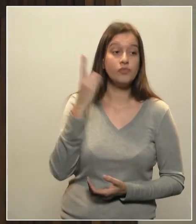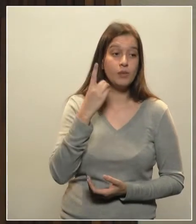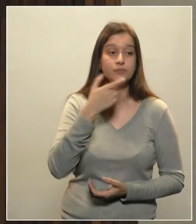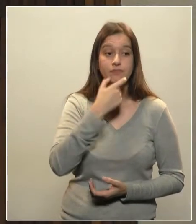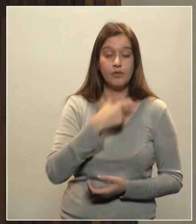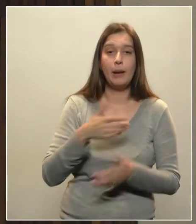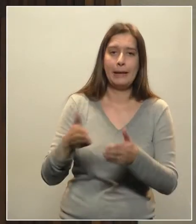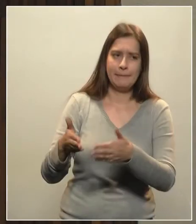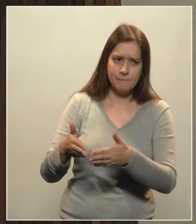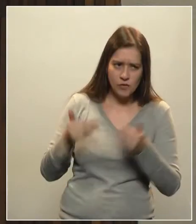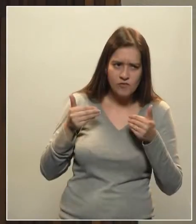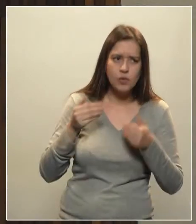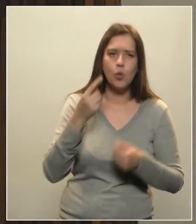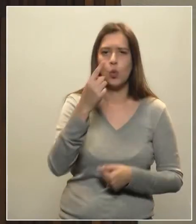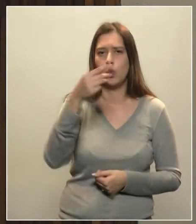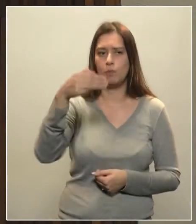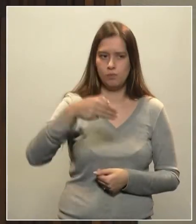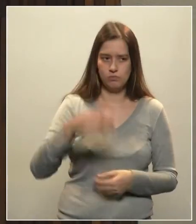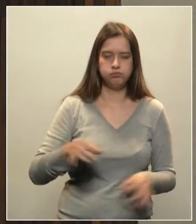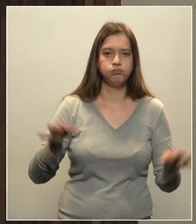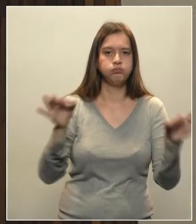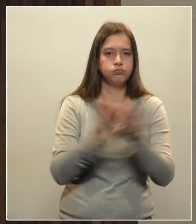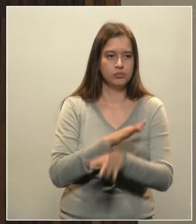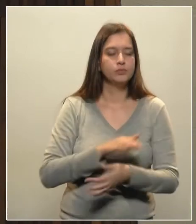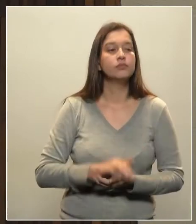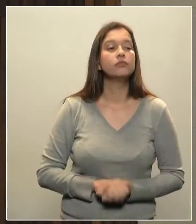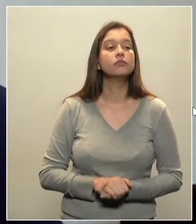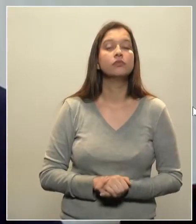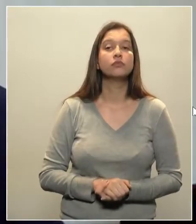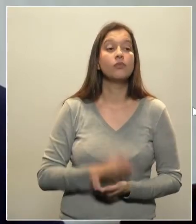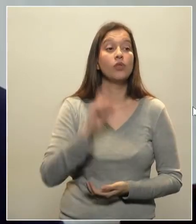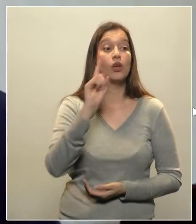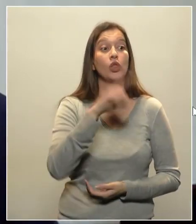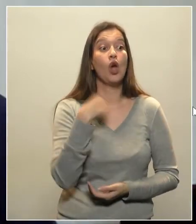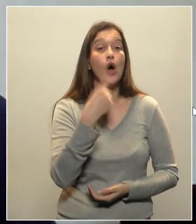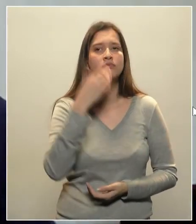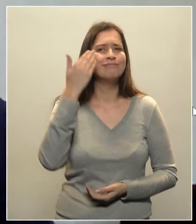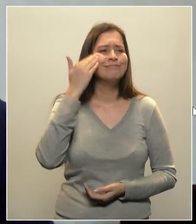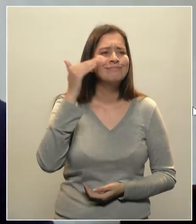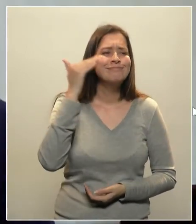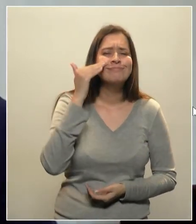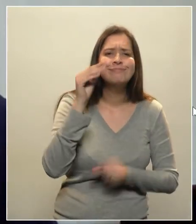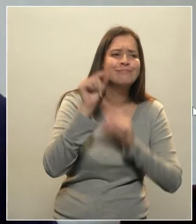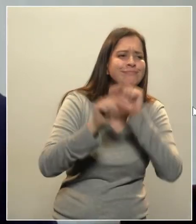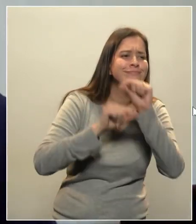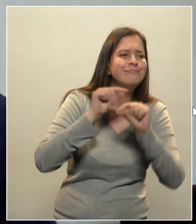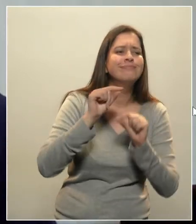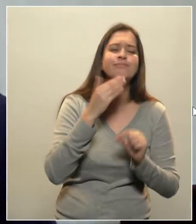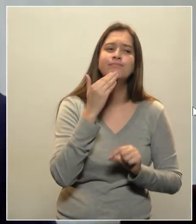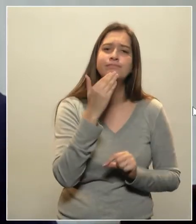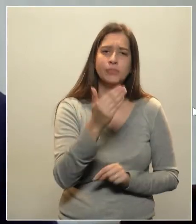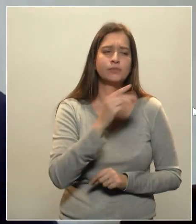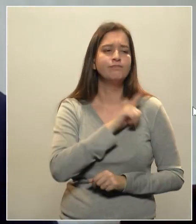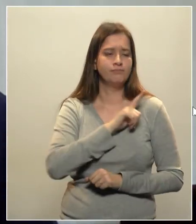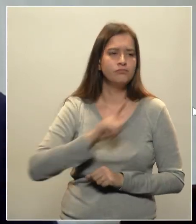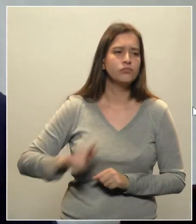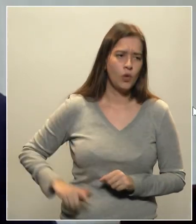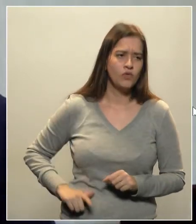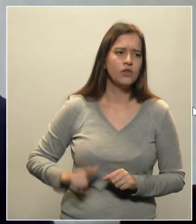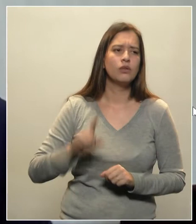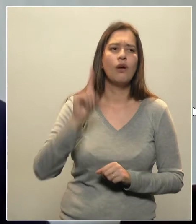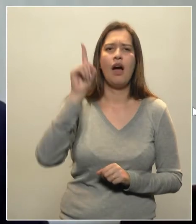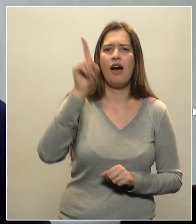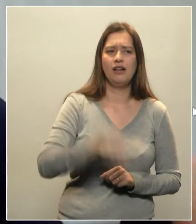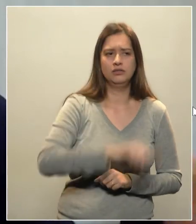Minuto para concluir. O nosso entendimento e o nosso apelo ao governador. Que suspenda essa